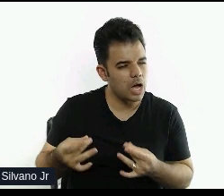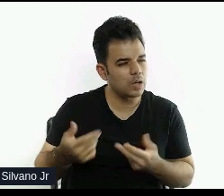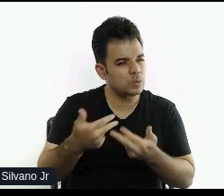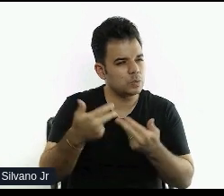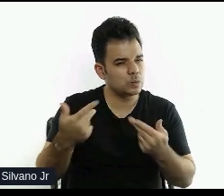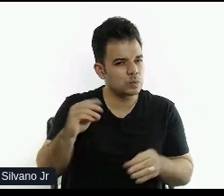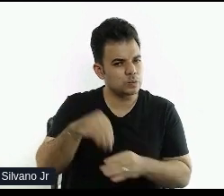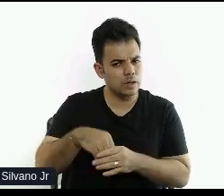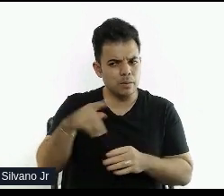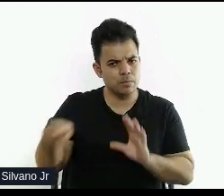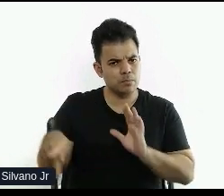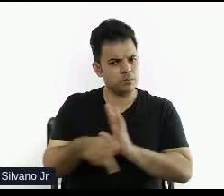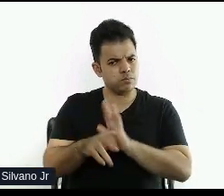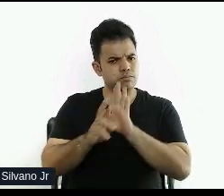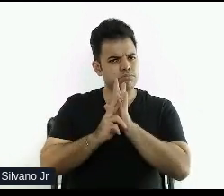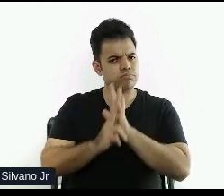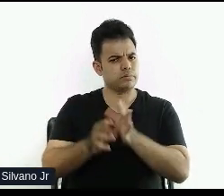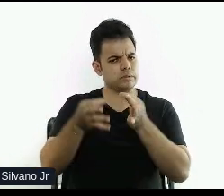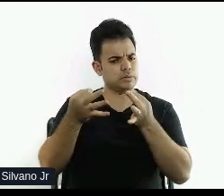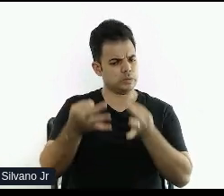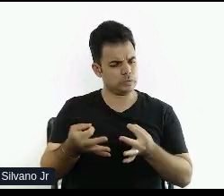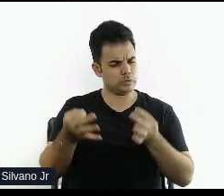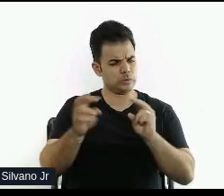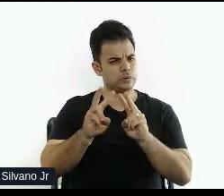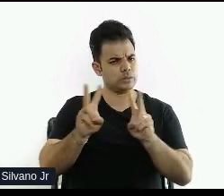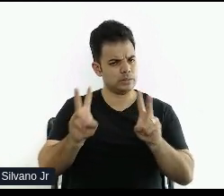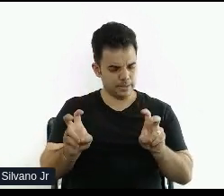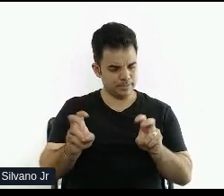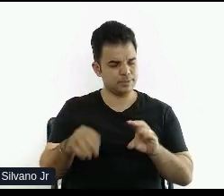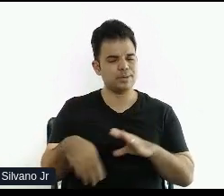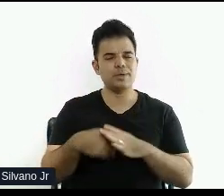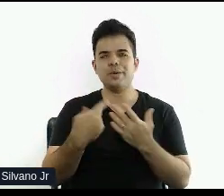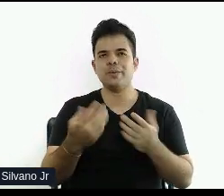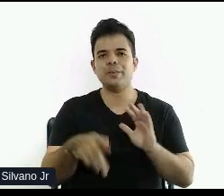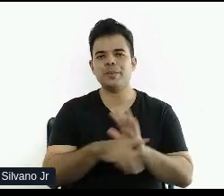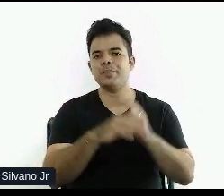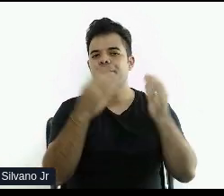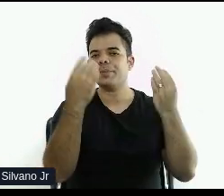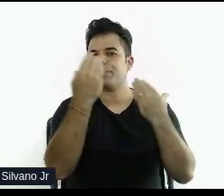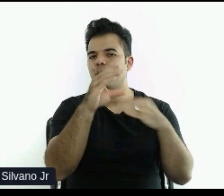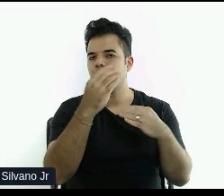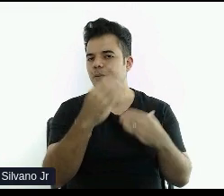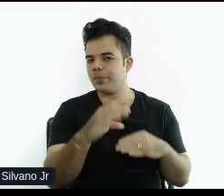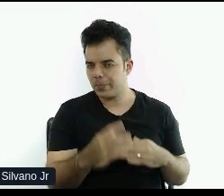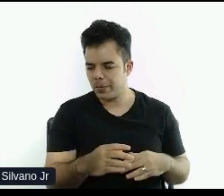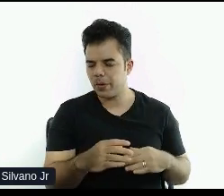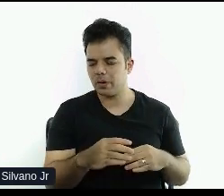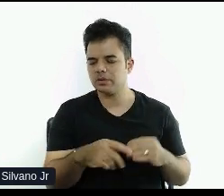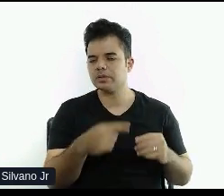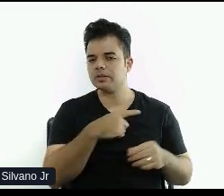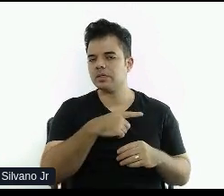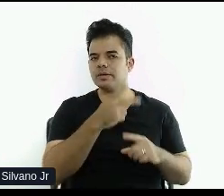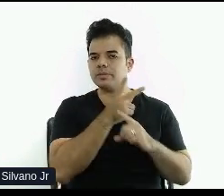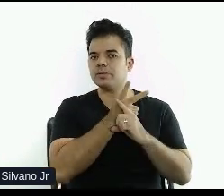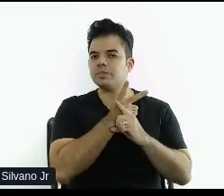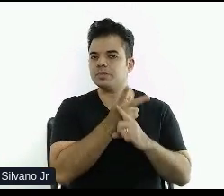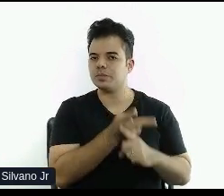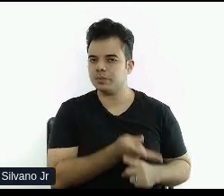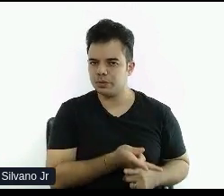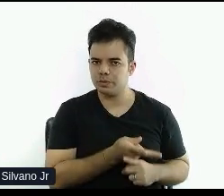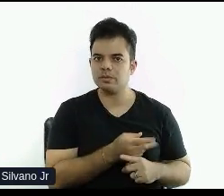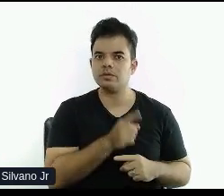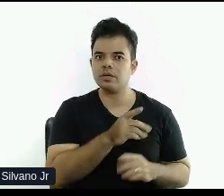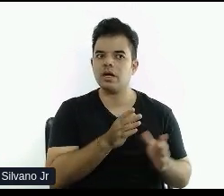autoridade, né? Naquele tema. Então, para um blog post, às vezes, ele vai trazer um resultado de busca, né? De um blog post que é bem